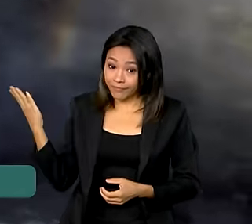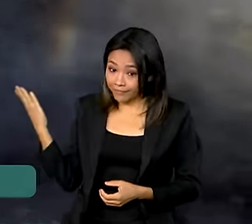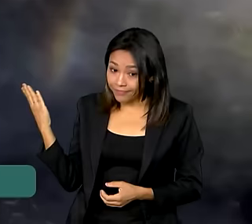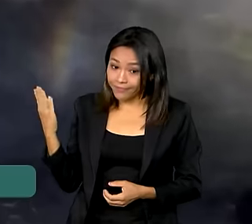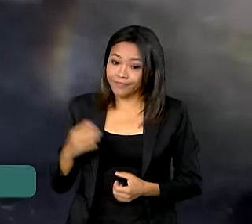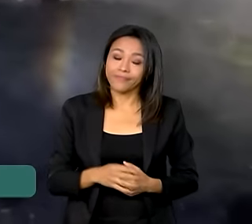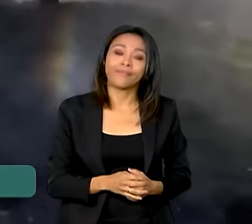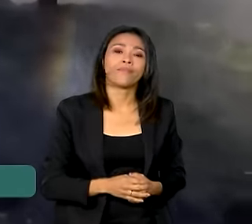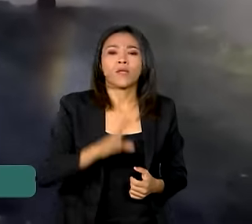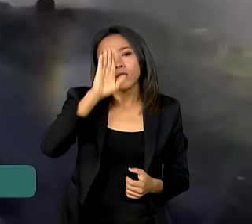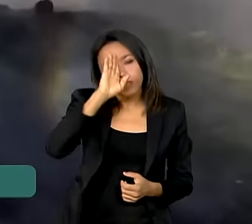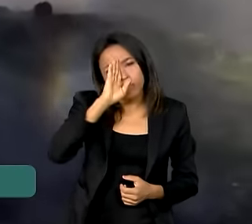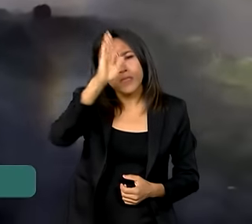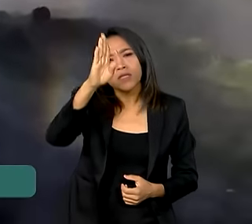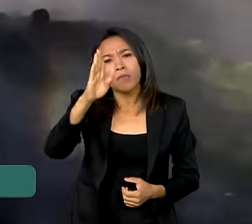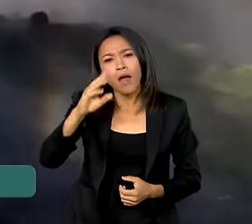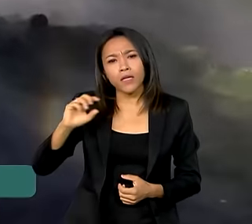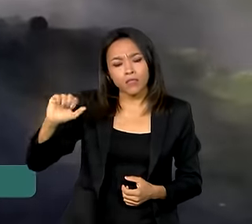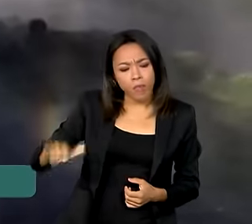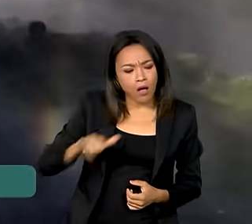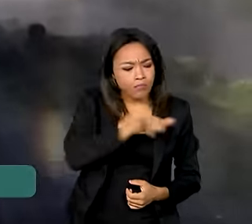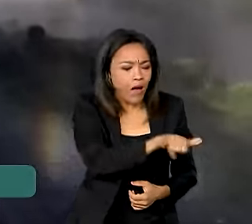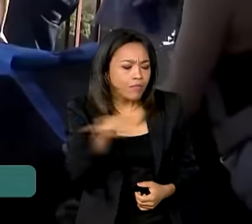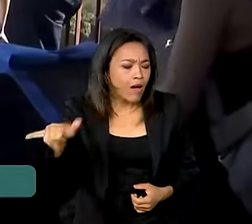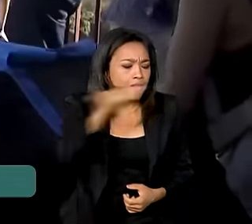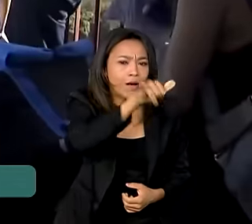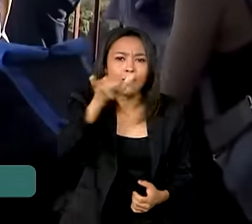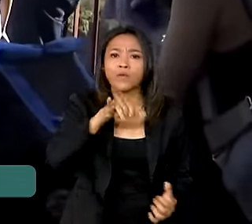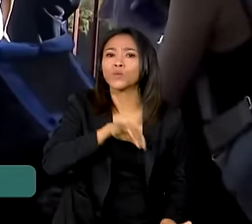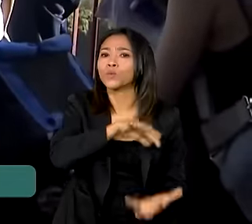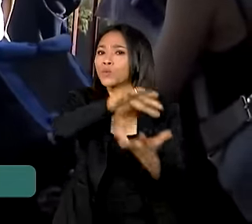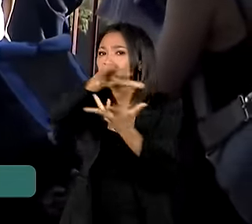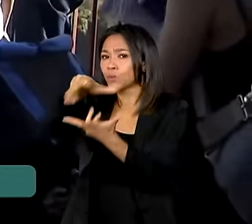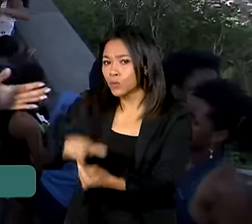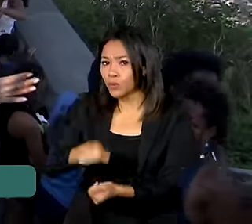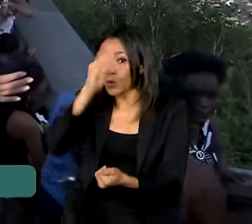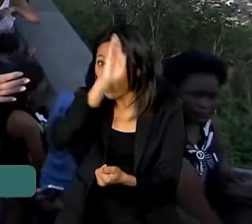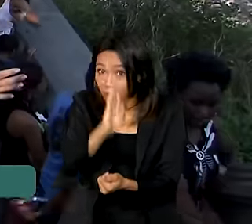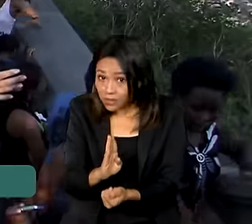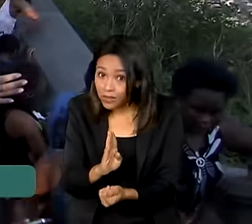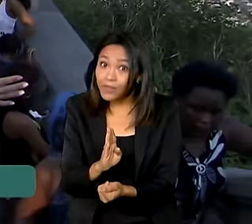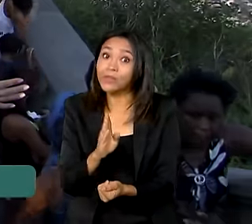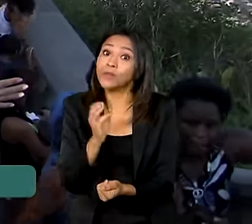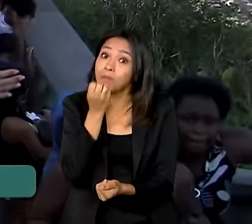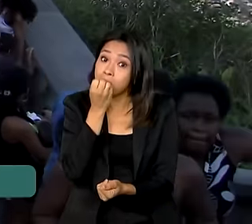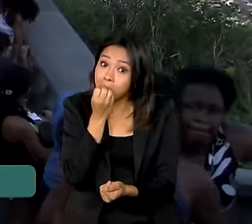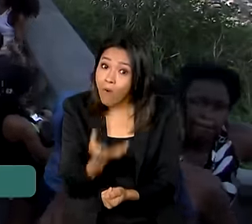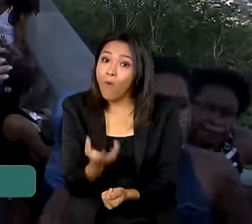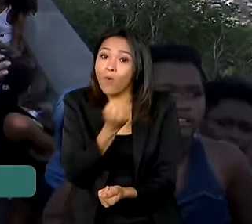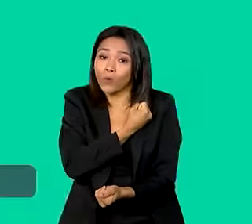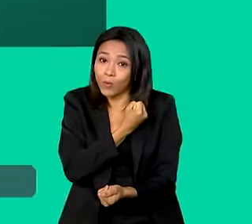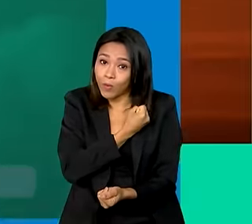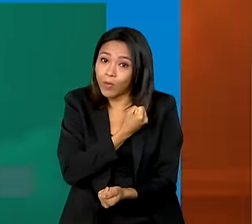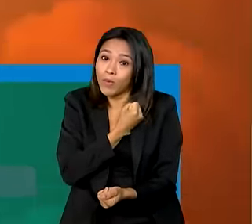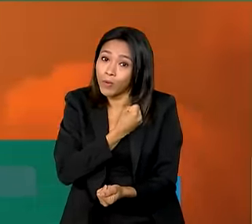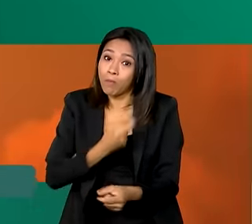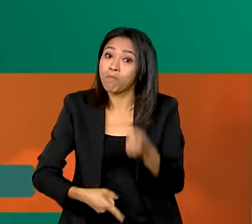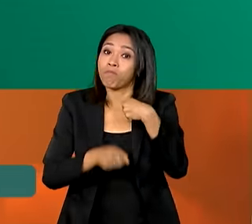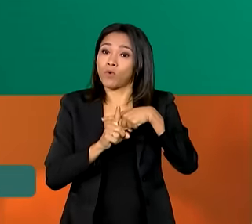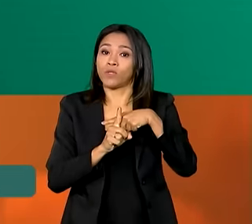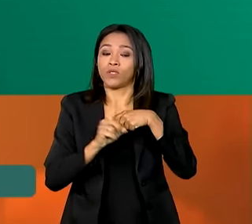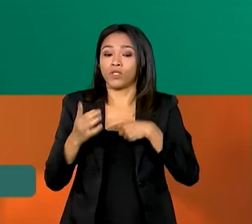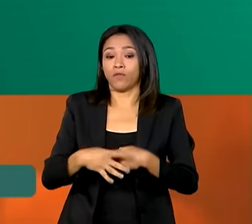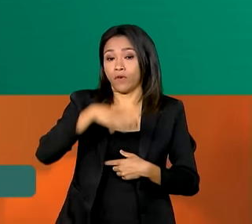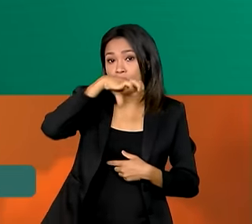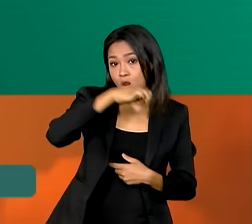Entre os principais roteiros turísticos do mundo, o Brasil vem colhendo números positivos no setor. Nos nove